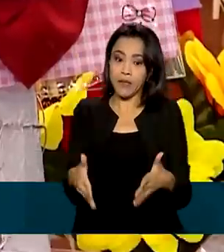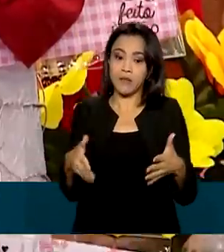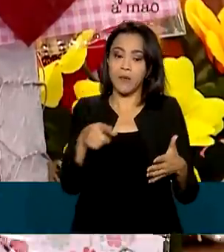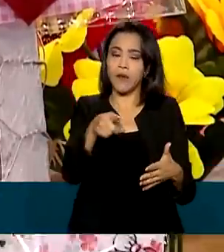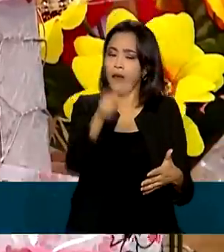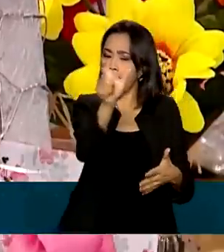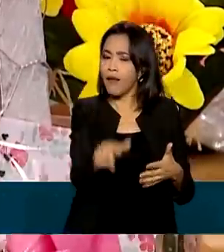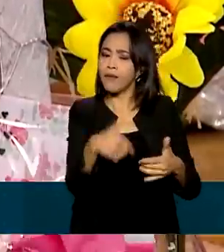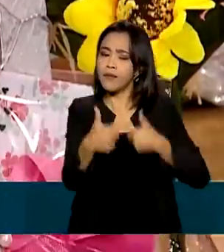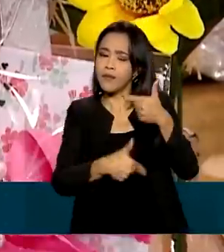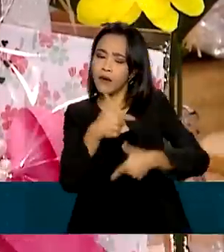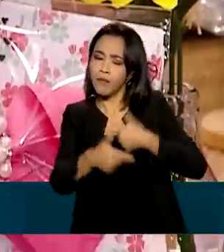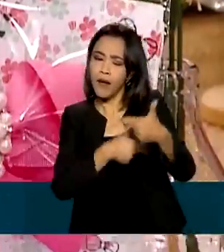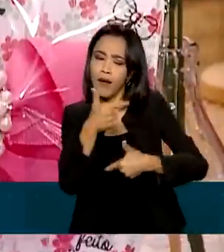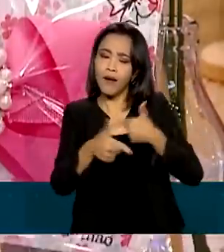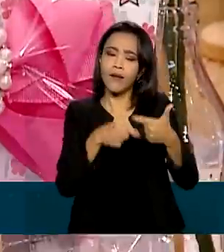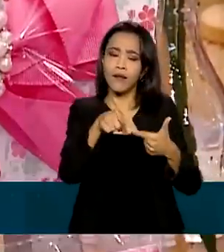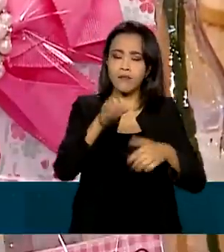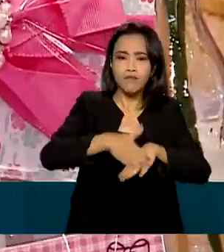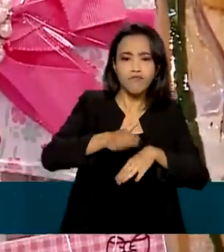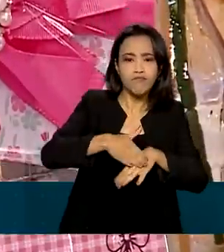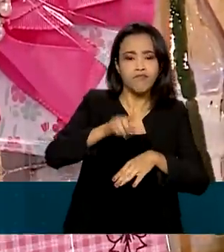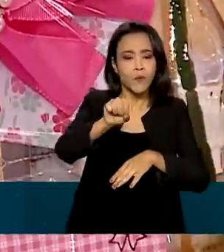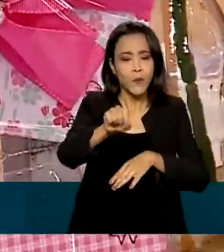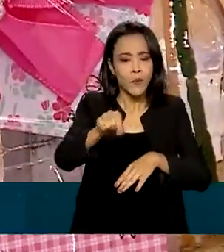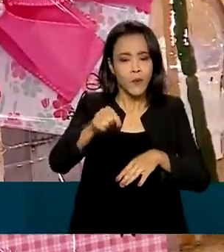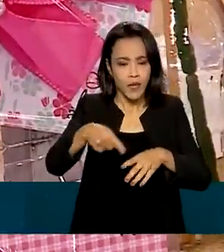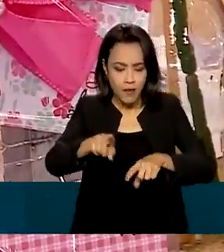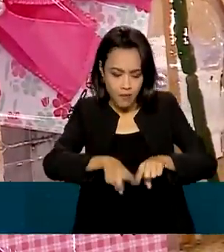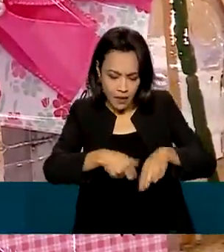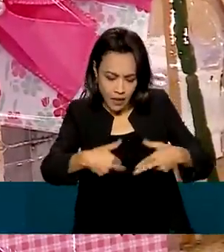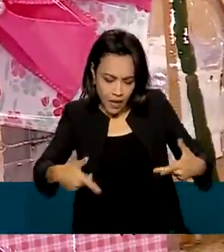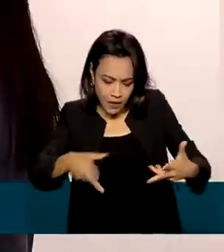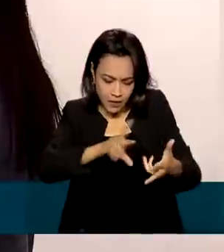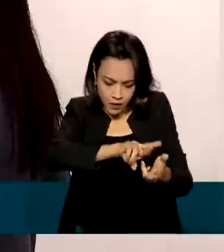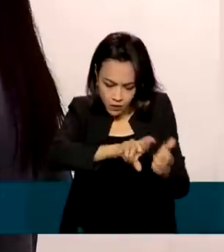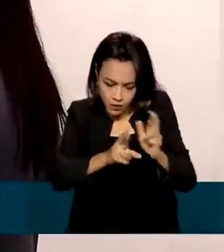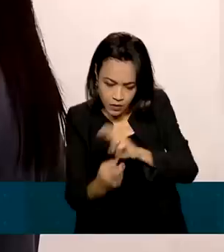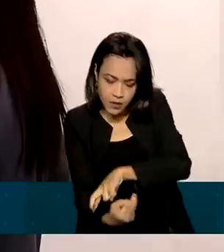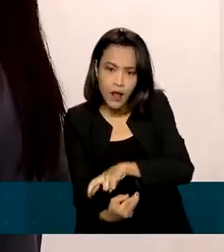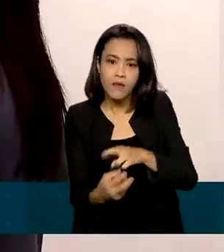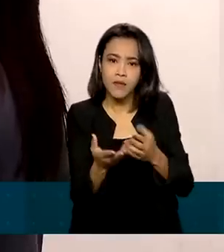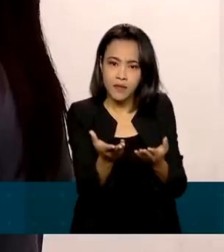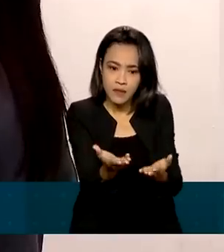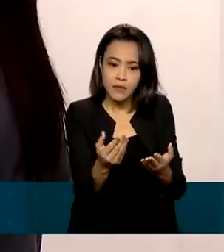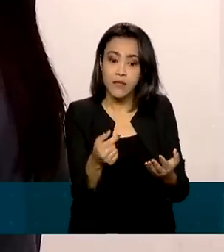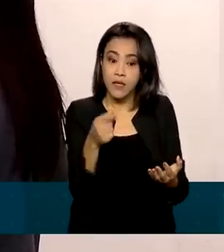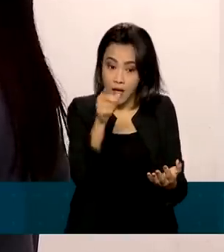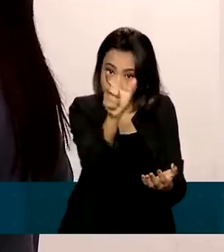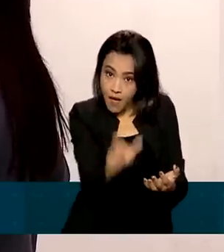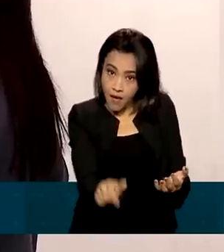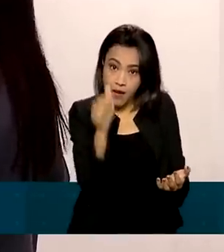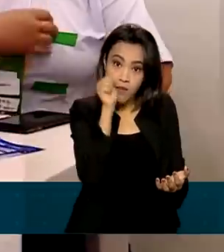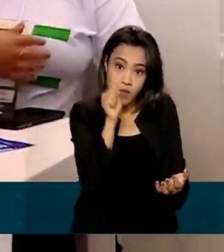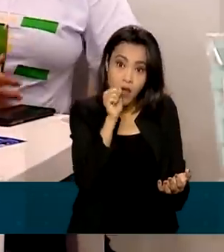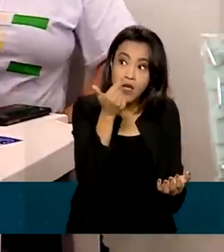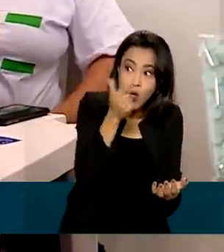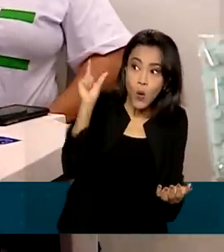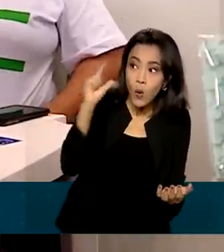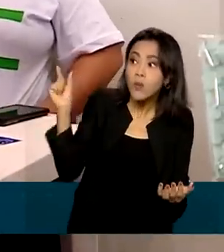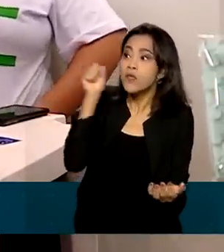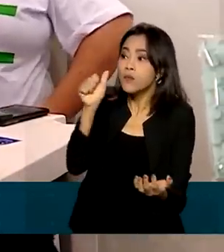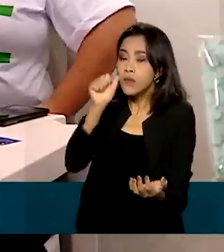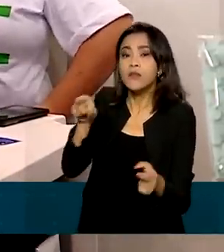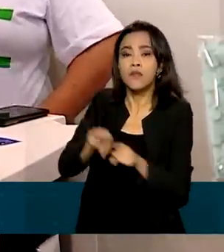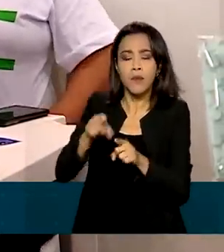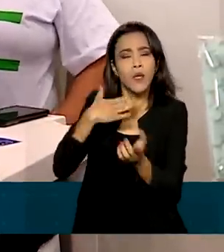trabalha com acessórios confeccionados através de materiais recicláveis. E assim como muitas mulheres, começou o